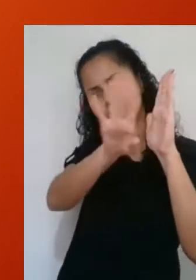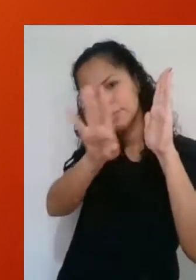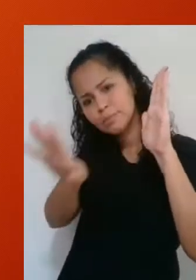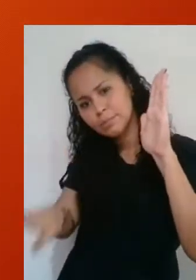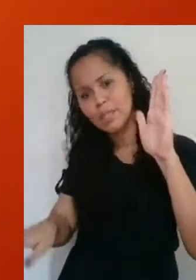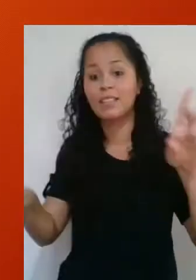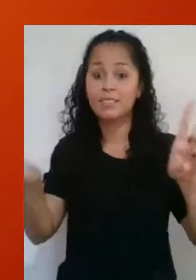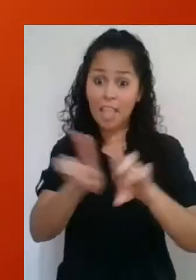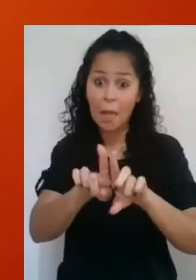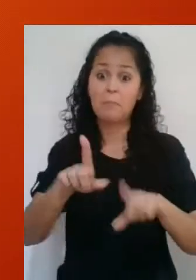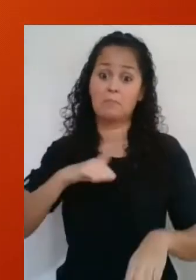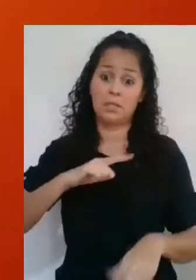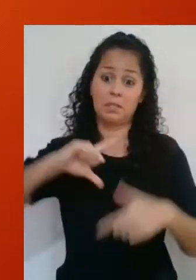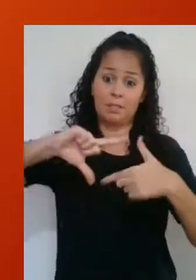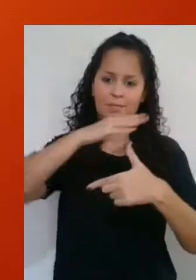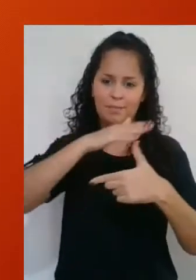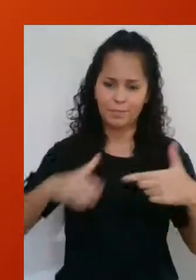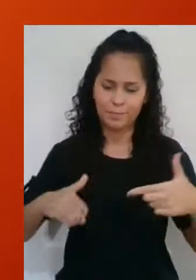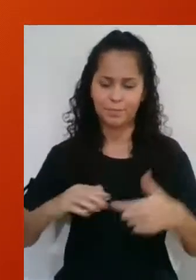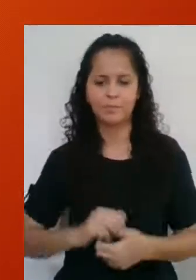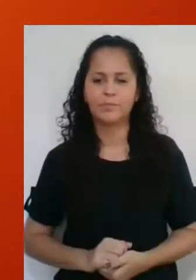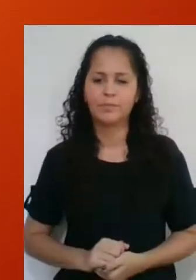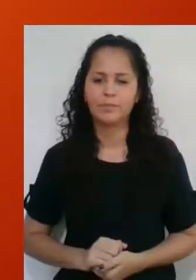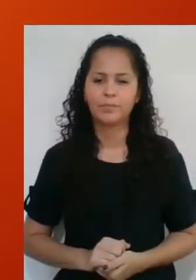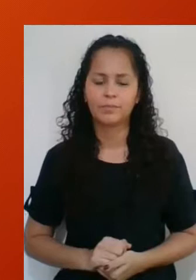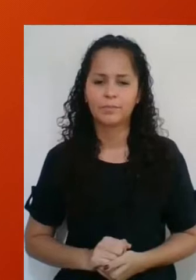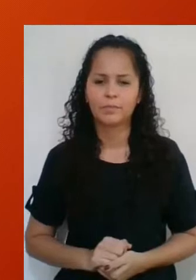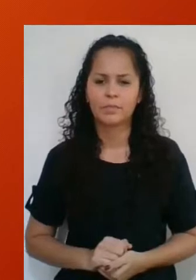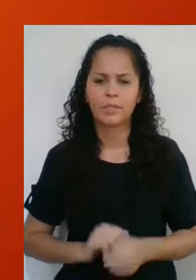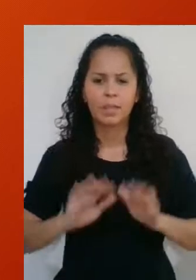horizontal, ali você também tem triângulos retângulos.